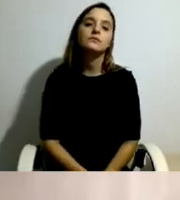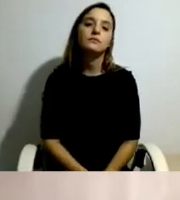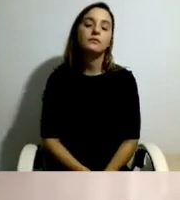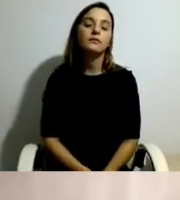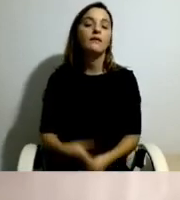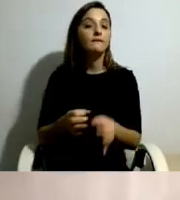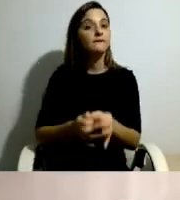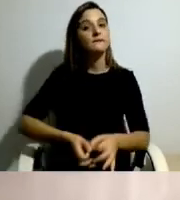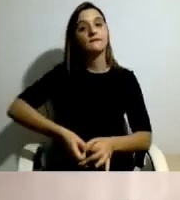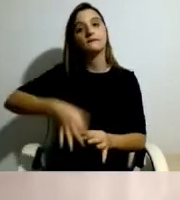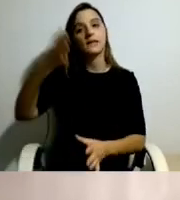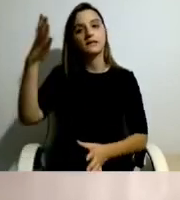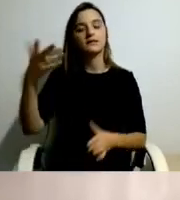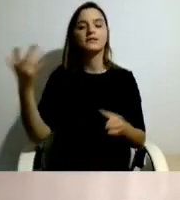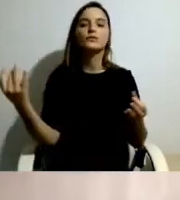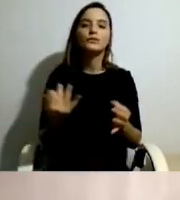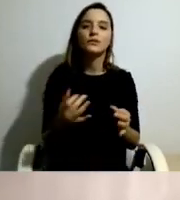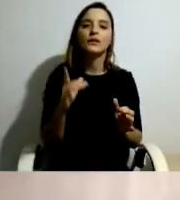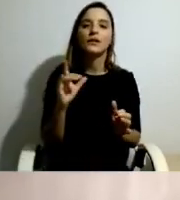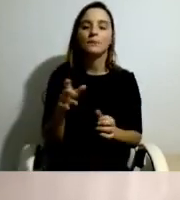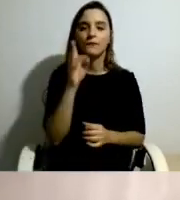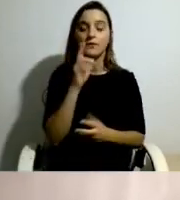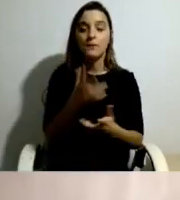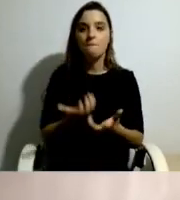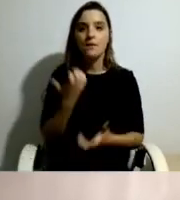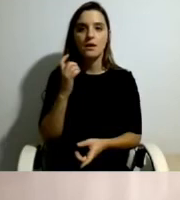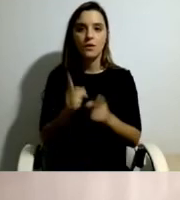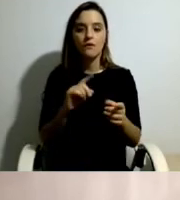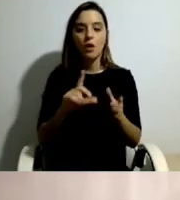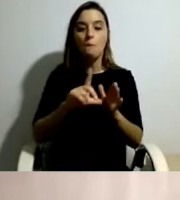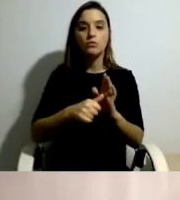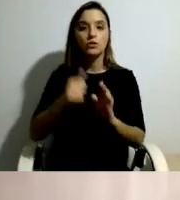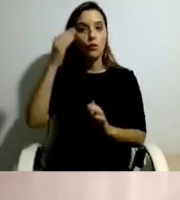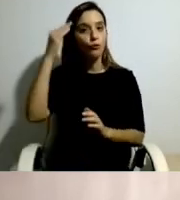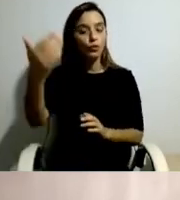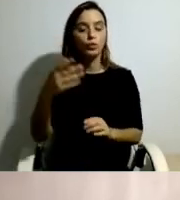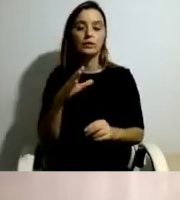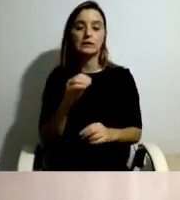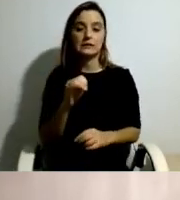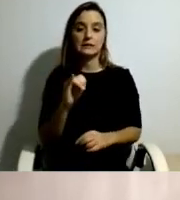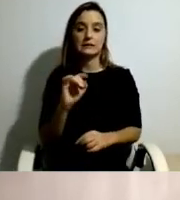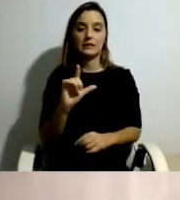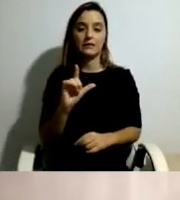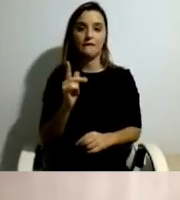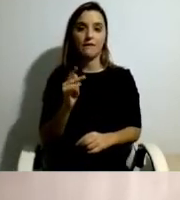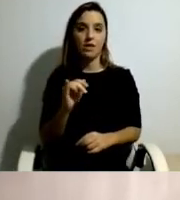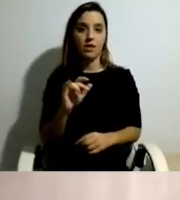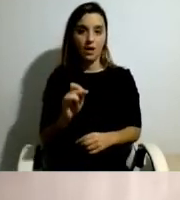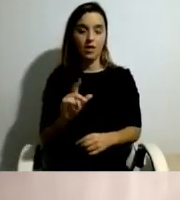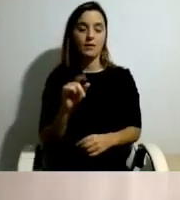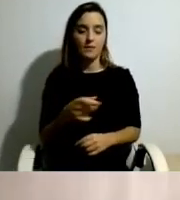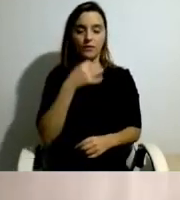Finalmente, identificámos um outro impacto, foi o projetar o futuro. A Sílvia também já abordou esta questão